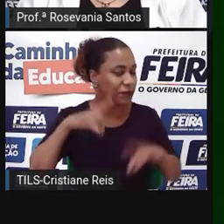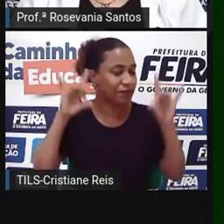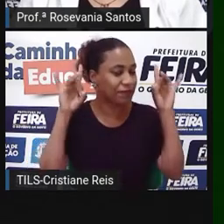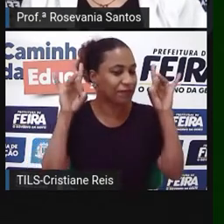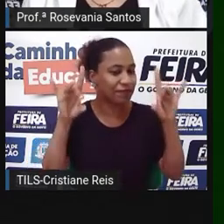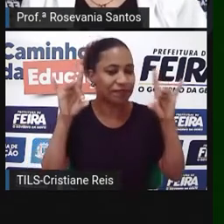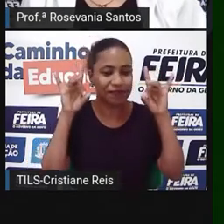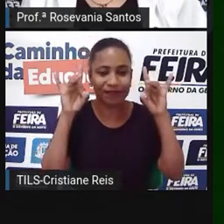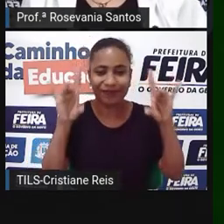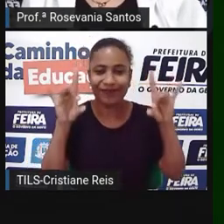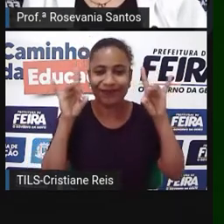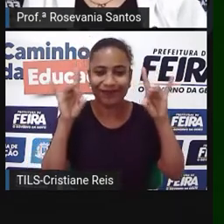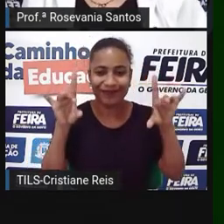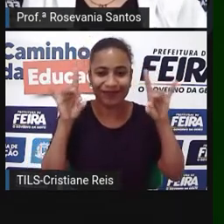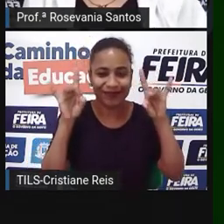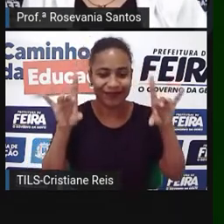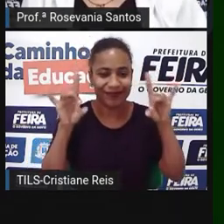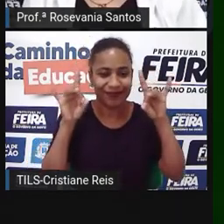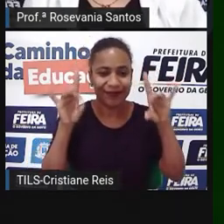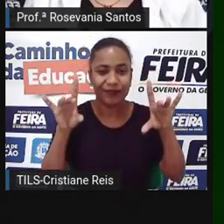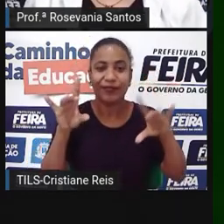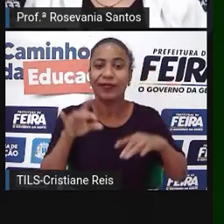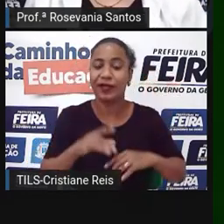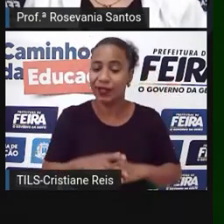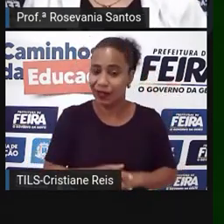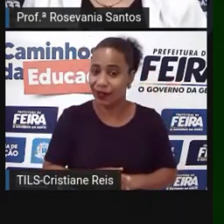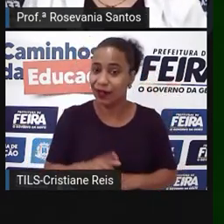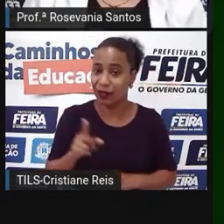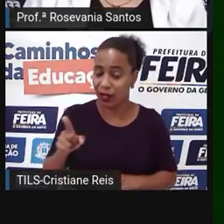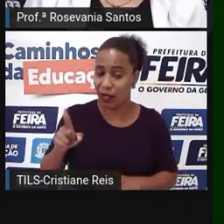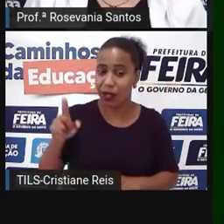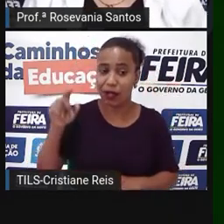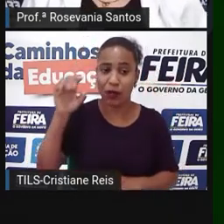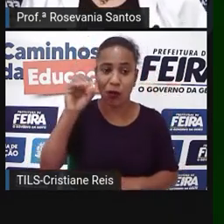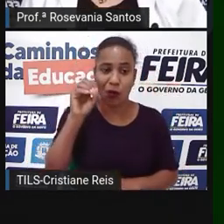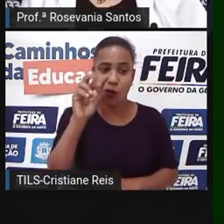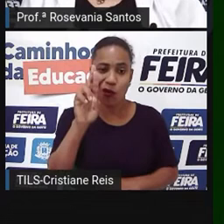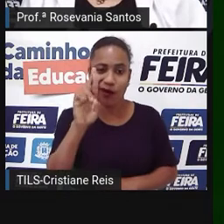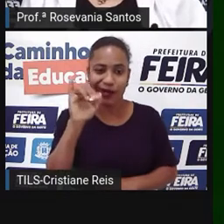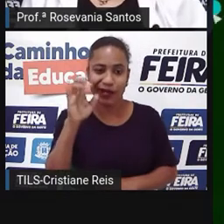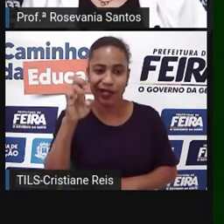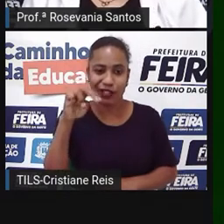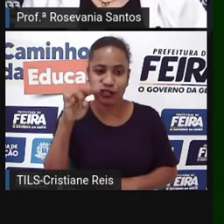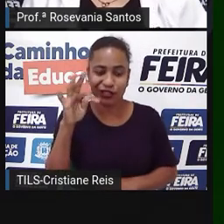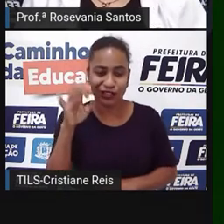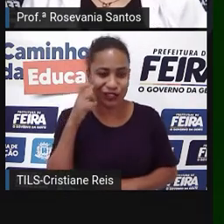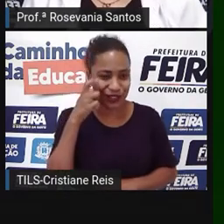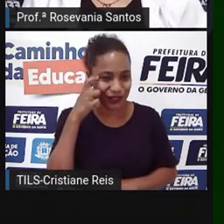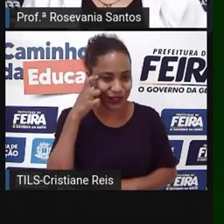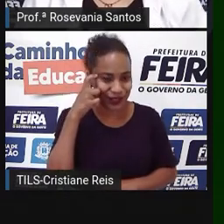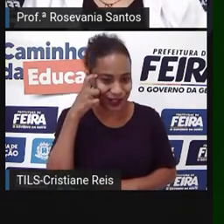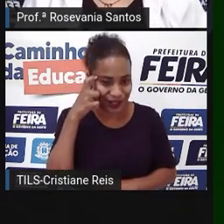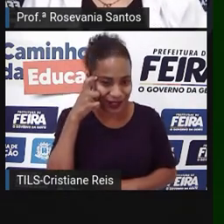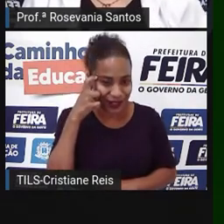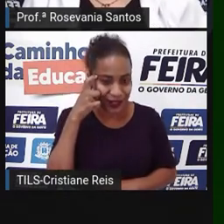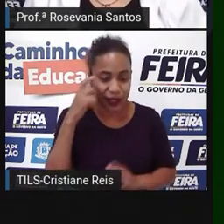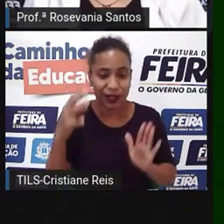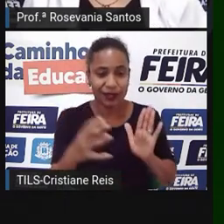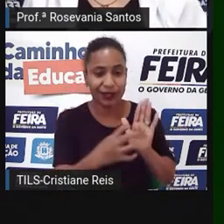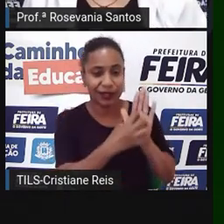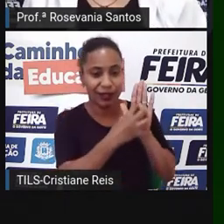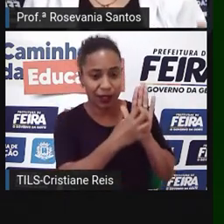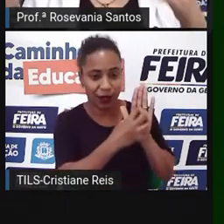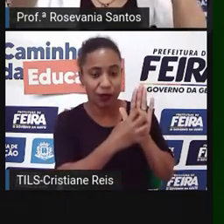pegar, né? Países como o Japão, que são considerados potência mundial. A gente vai pegar também países como